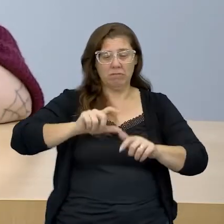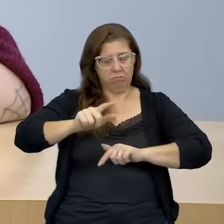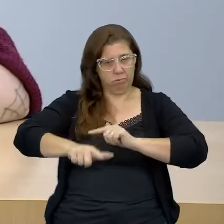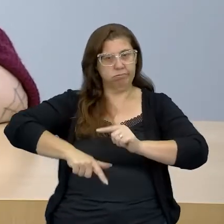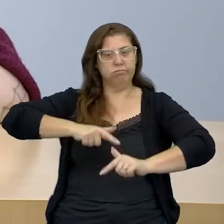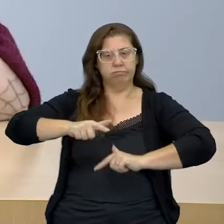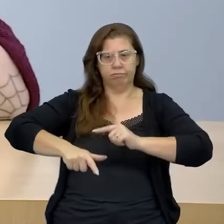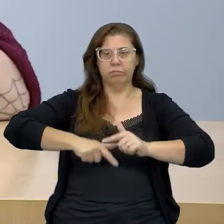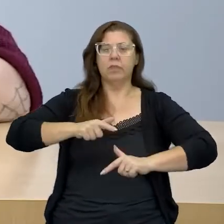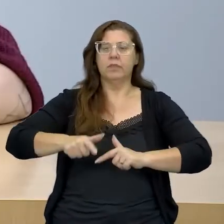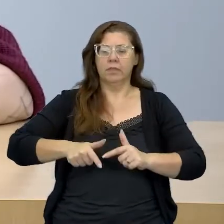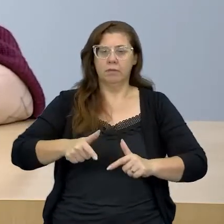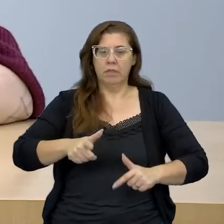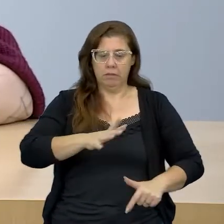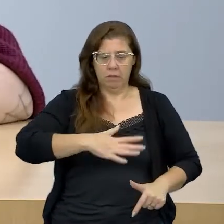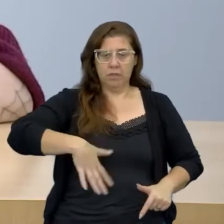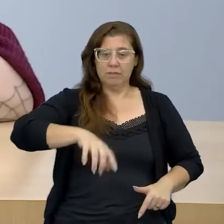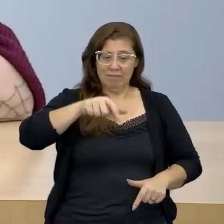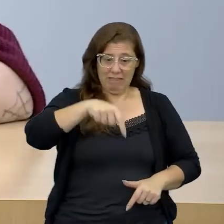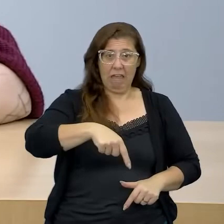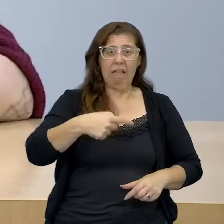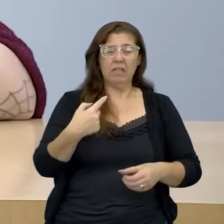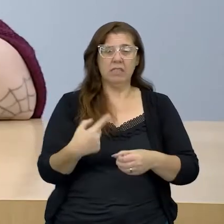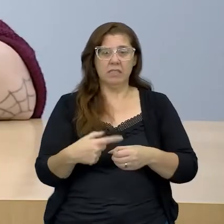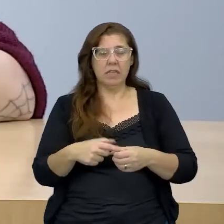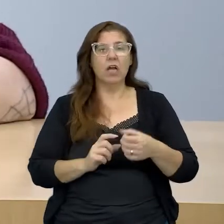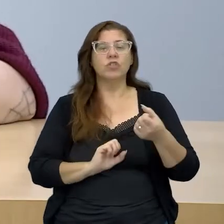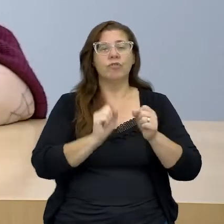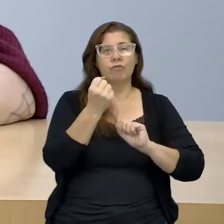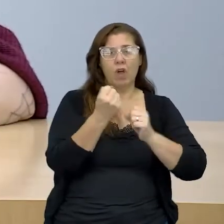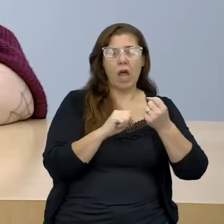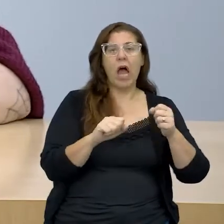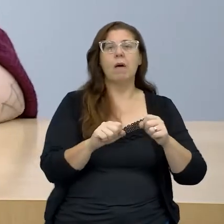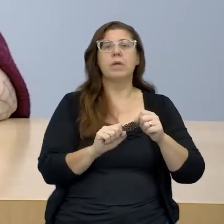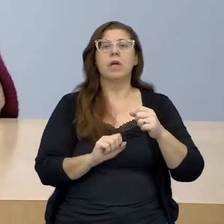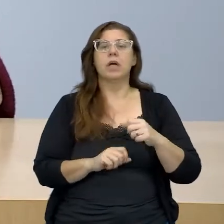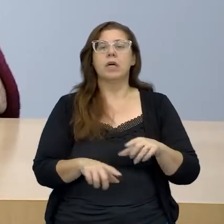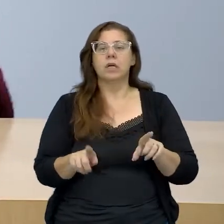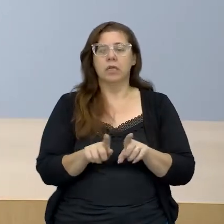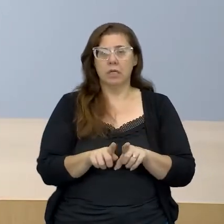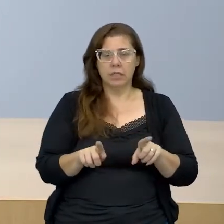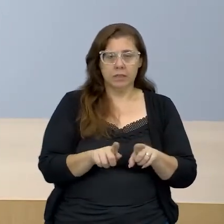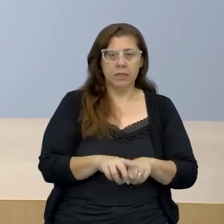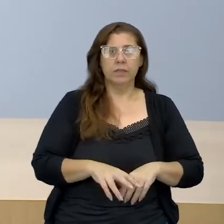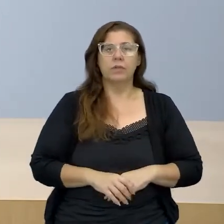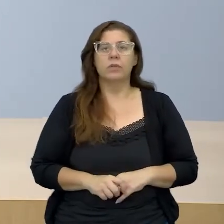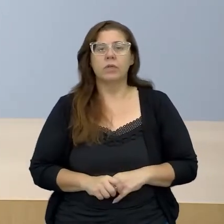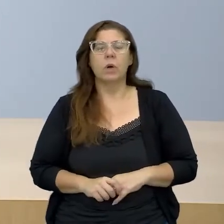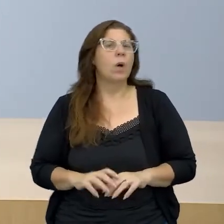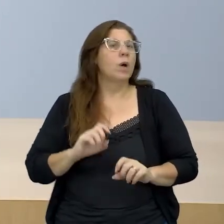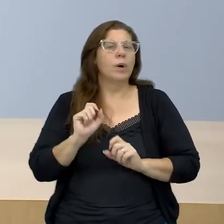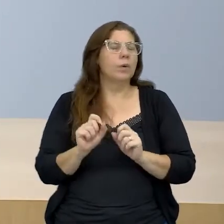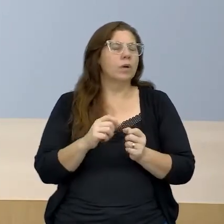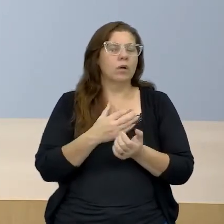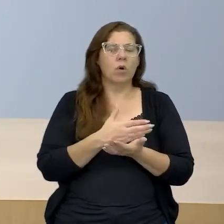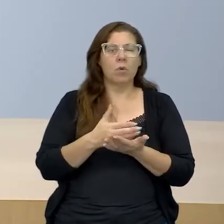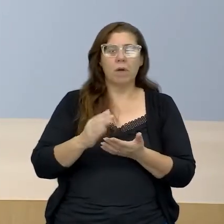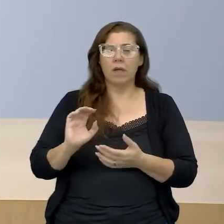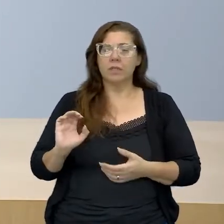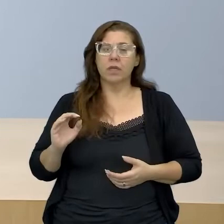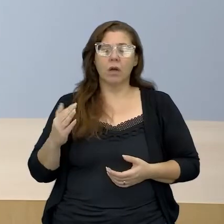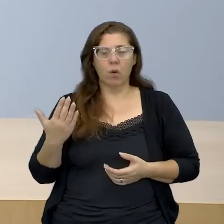justamente para trabalhar nessas cidades, nas fábricas, nas indústrias, nascentes, o que que começa a